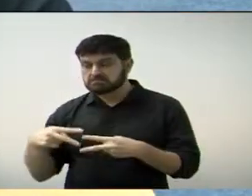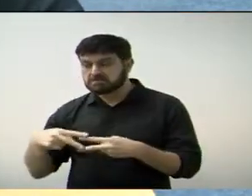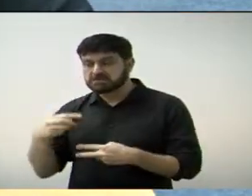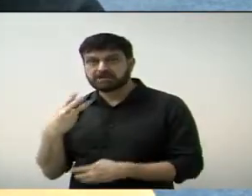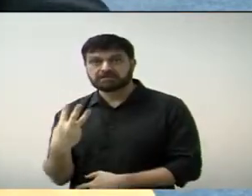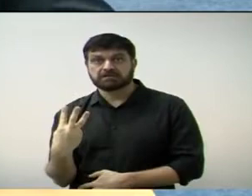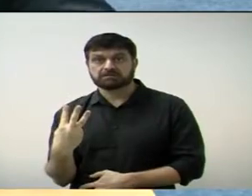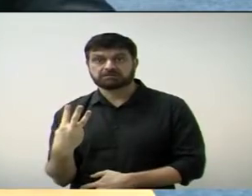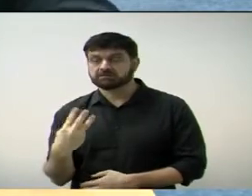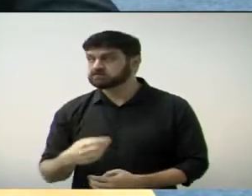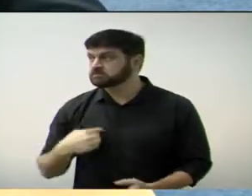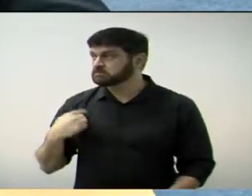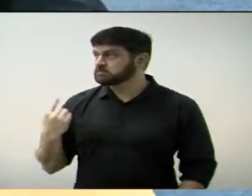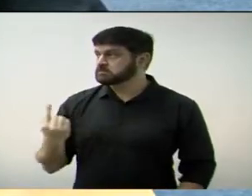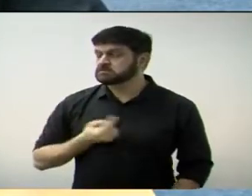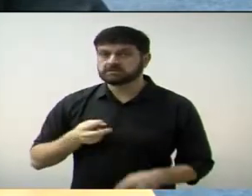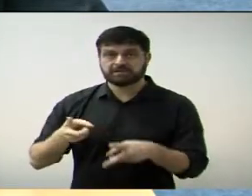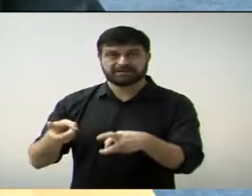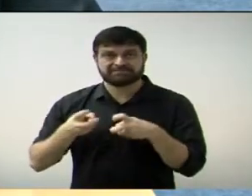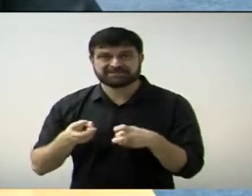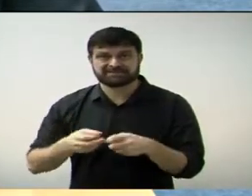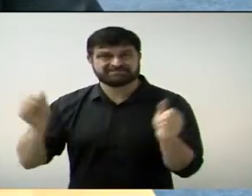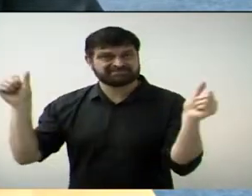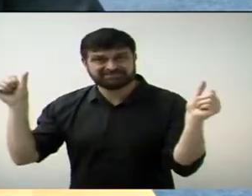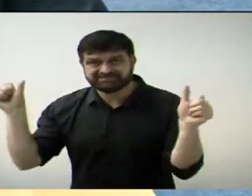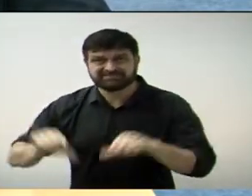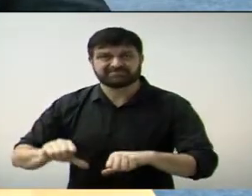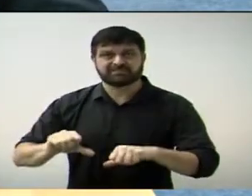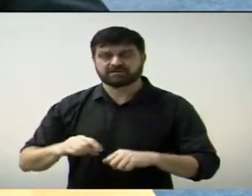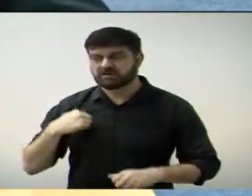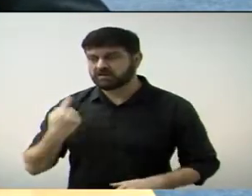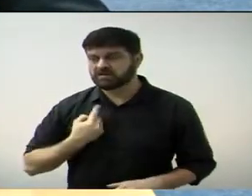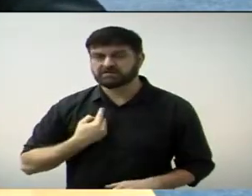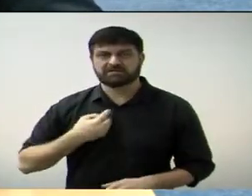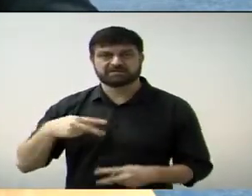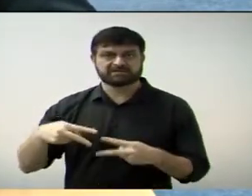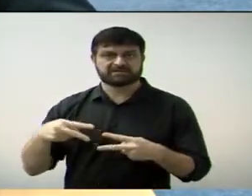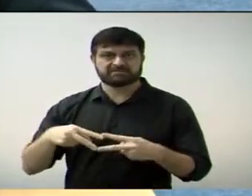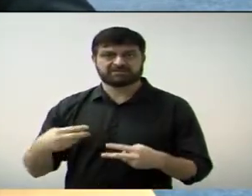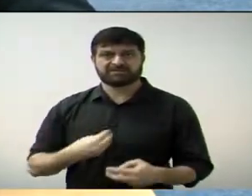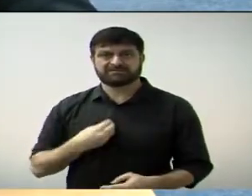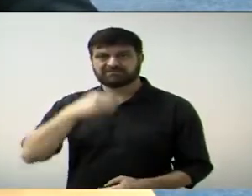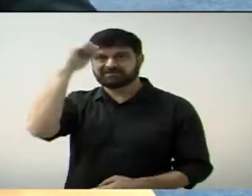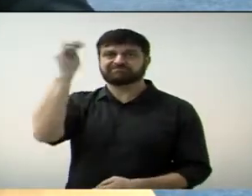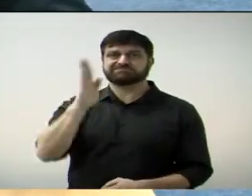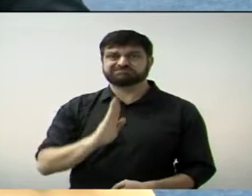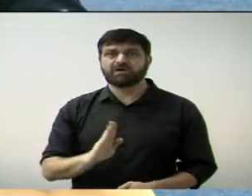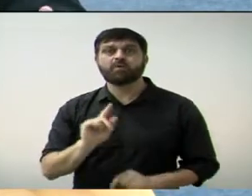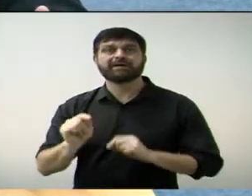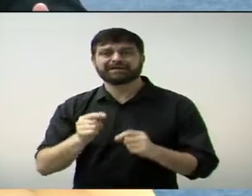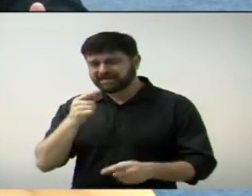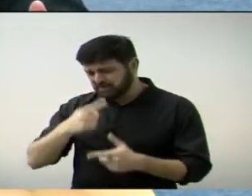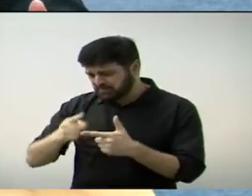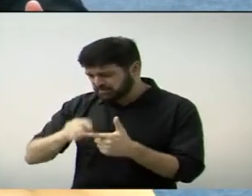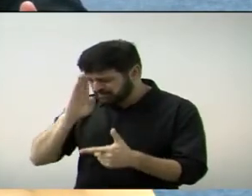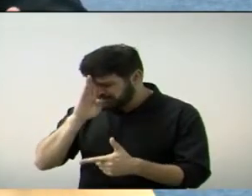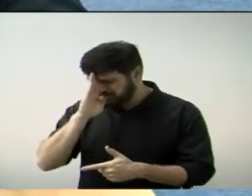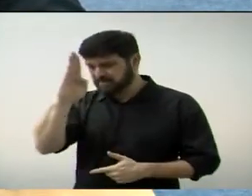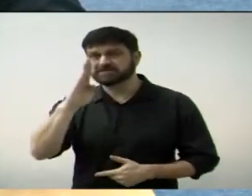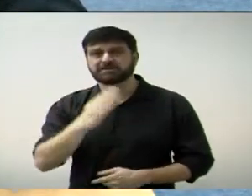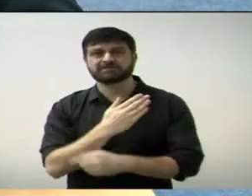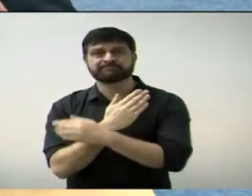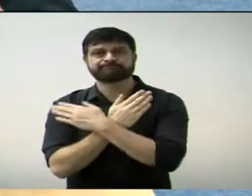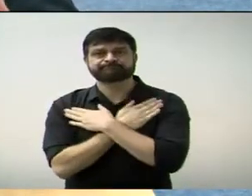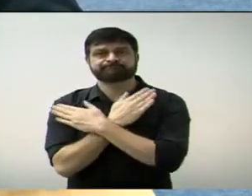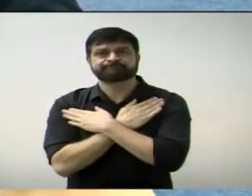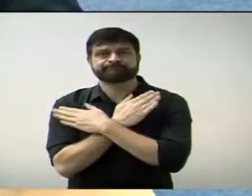A situação hoje pior caótica que tem na nossa cidade, no Brasil, é o desemprego. E